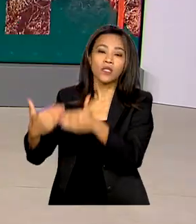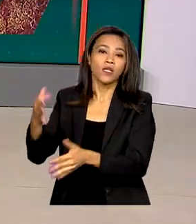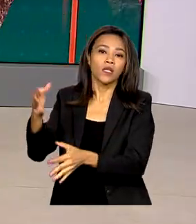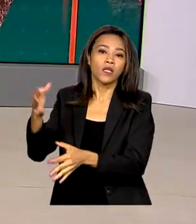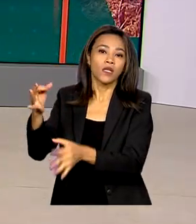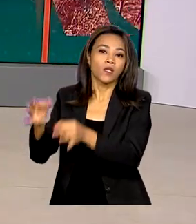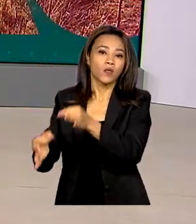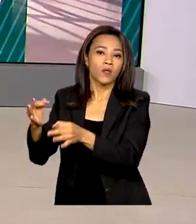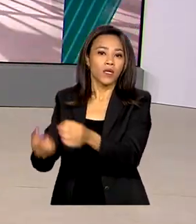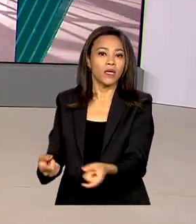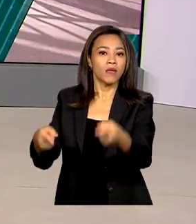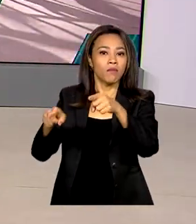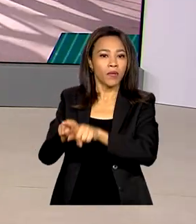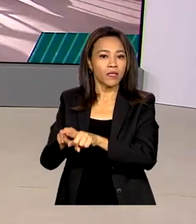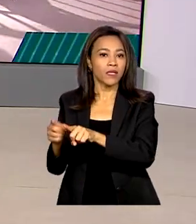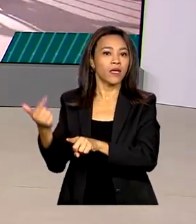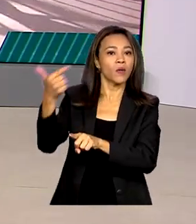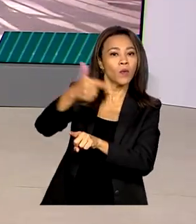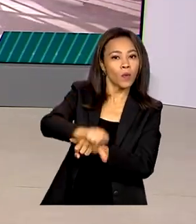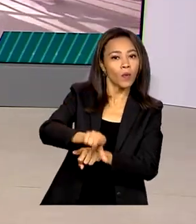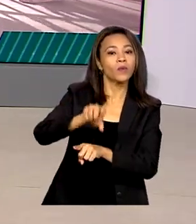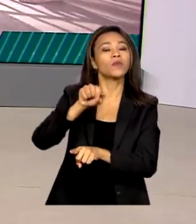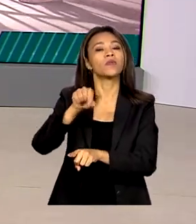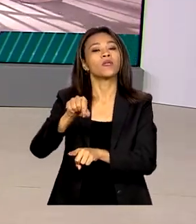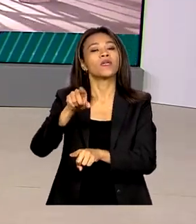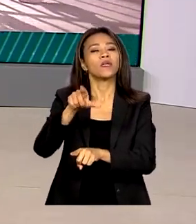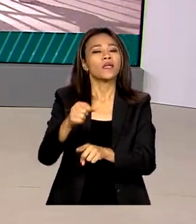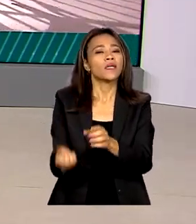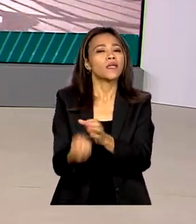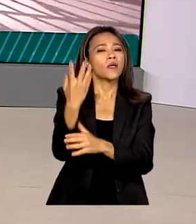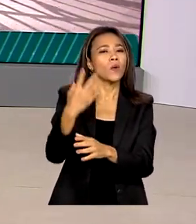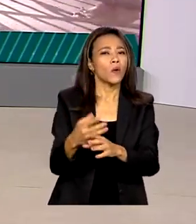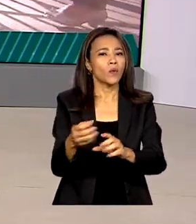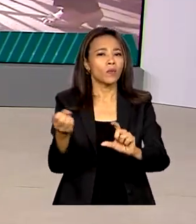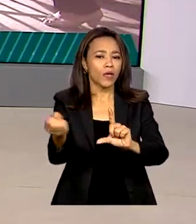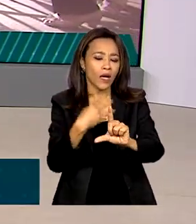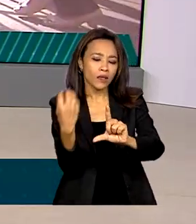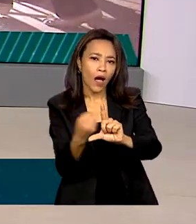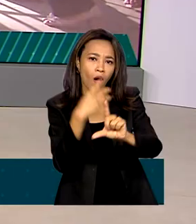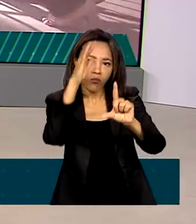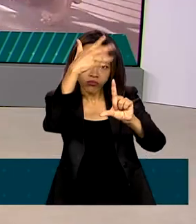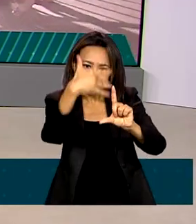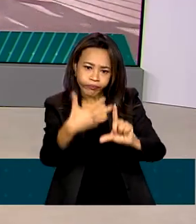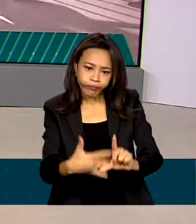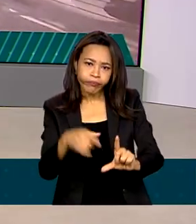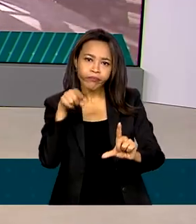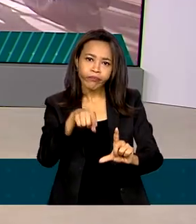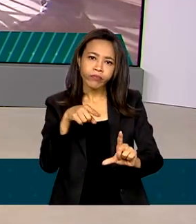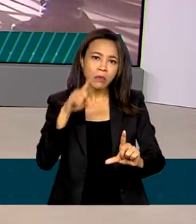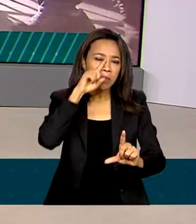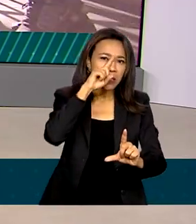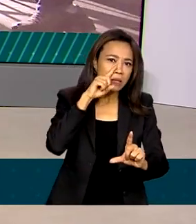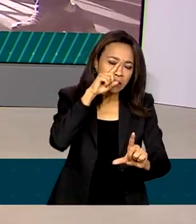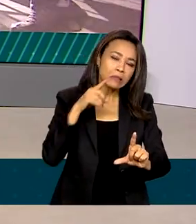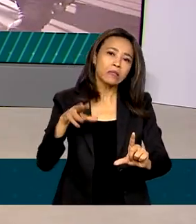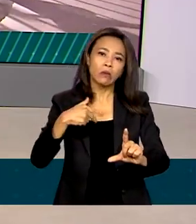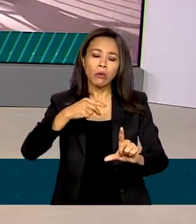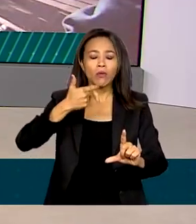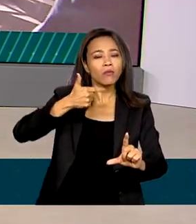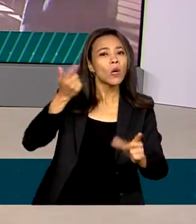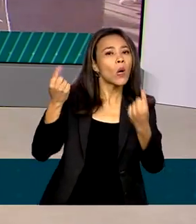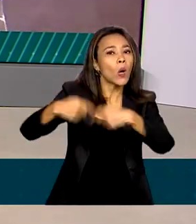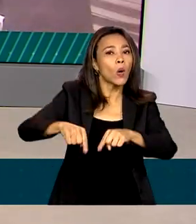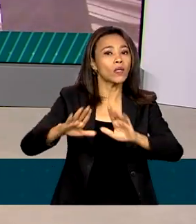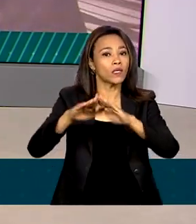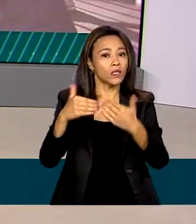parceria com o Fernet Brasil, criou um canal exclusivo para recebimento de informações de ameaças e ataques contra as escolas. O